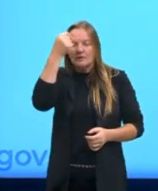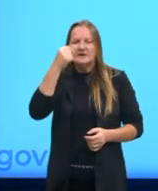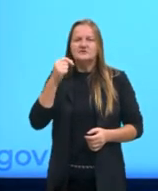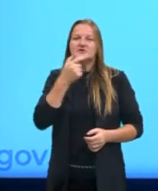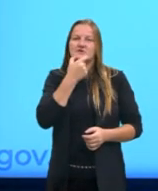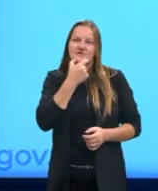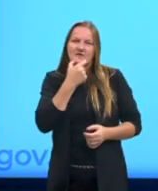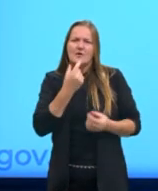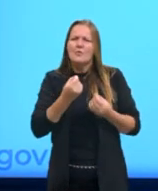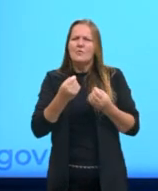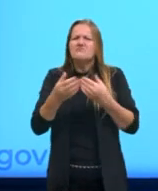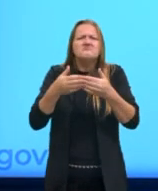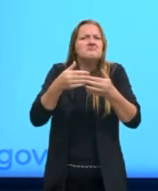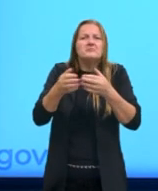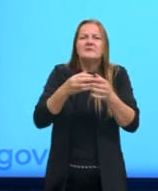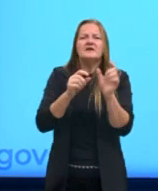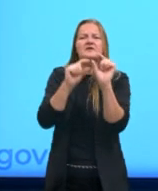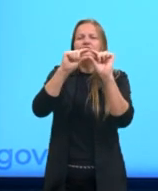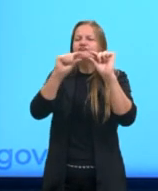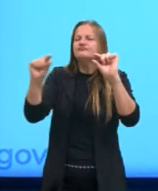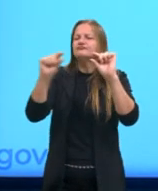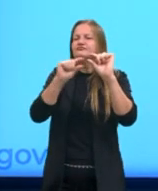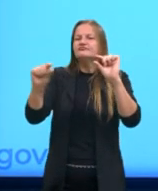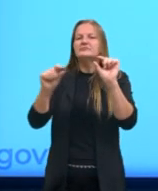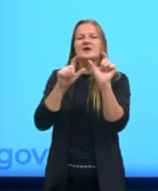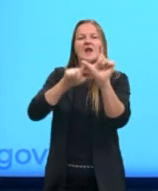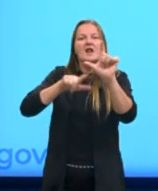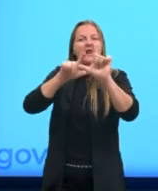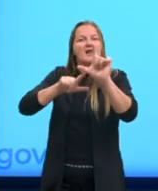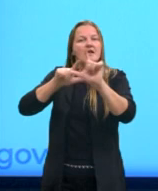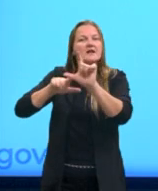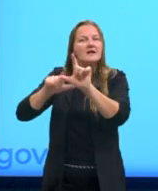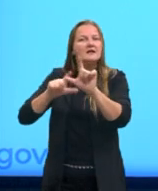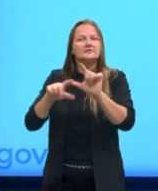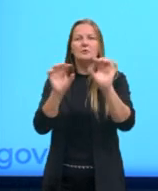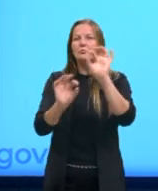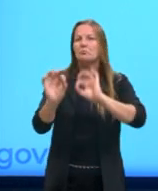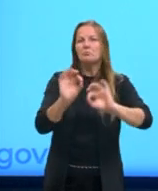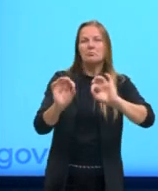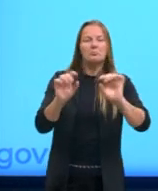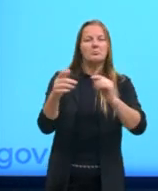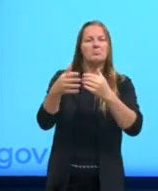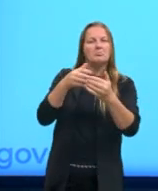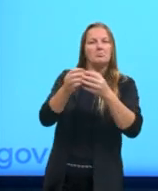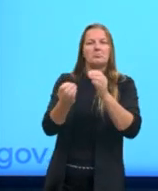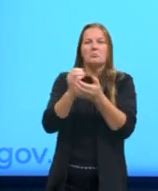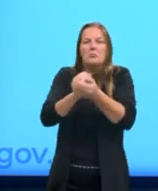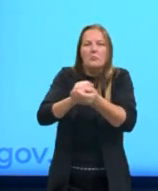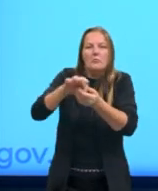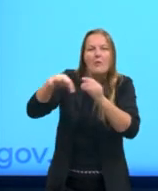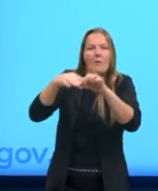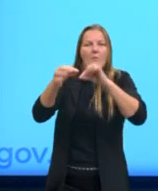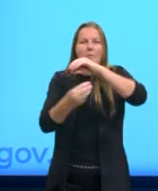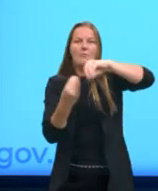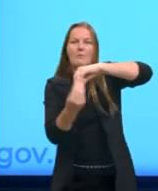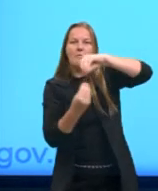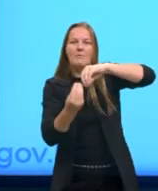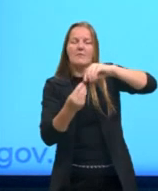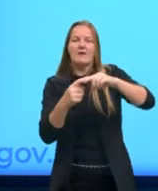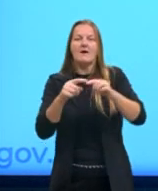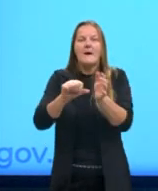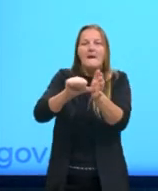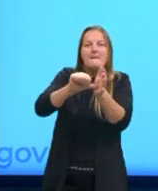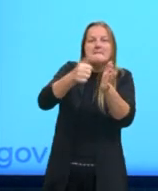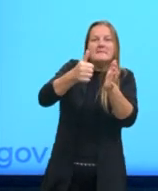importa em qual ordem as letras de uma palavra estão. A única coisa importante é que a